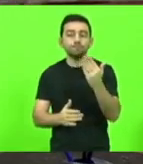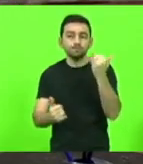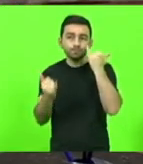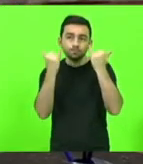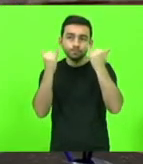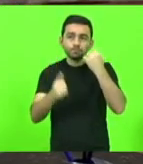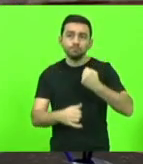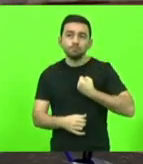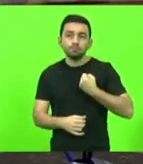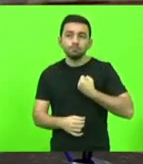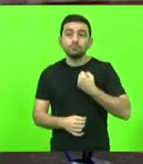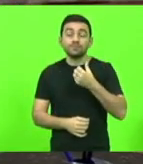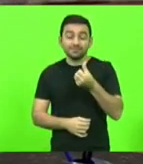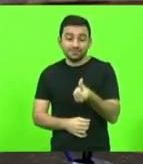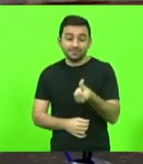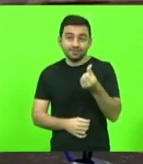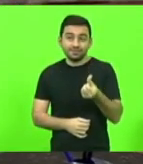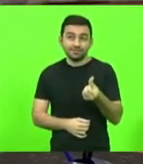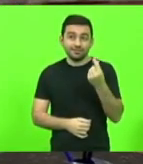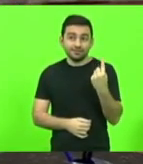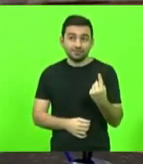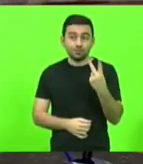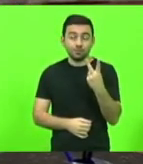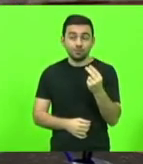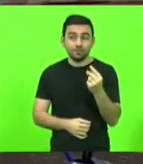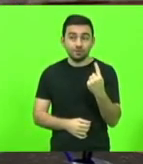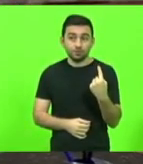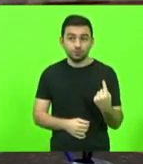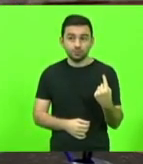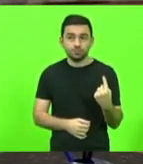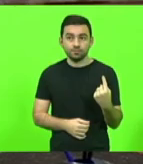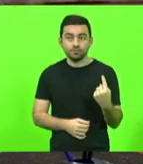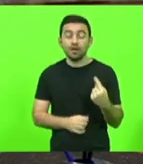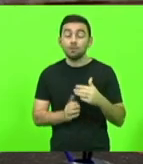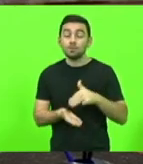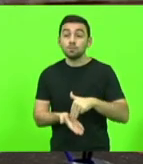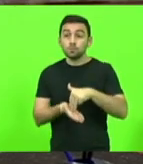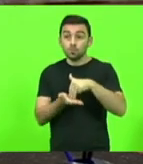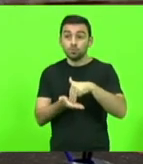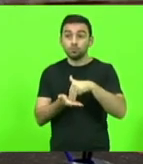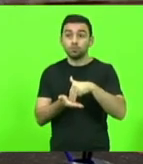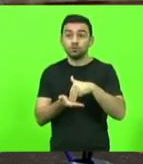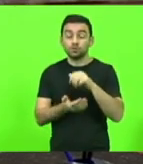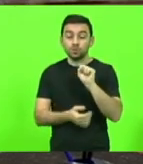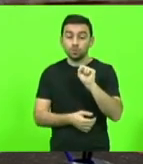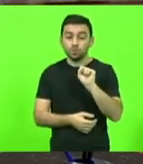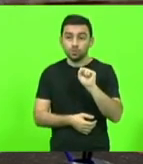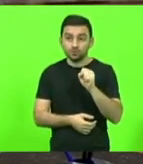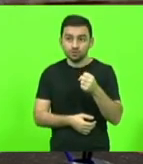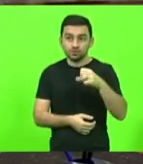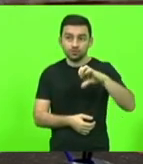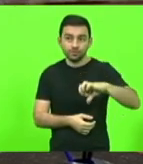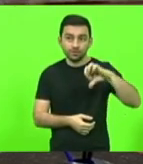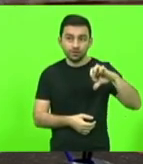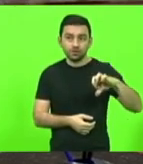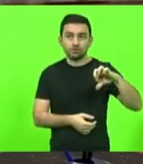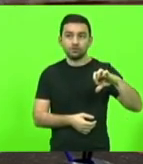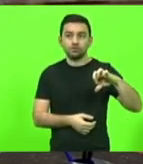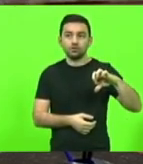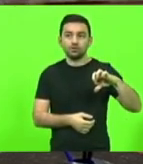nº 661, 2021, as moções 899 a